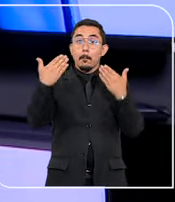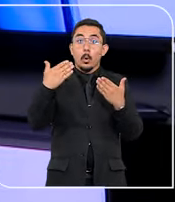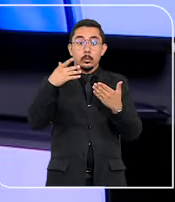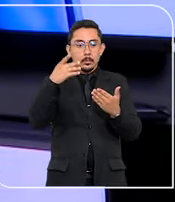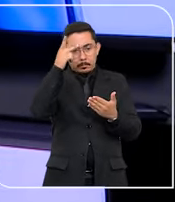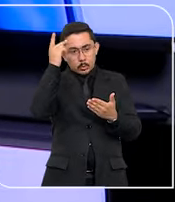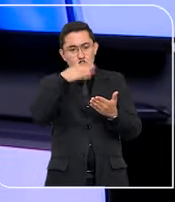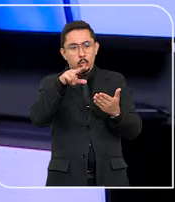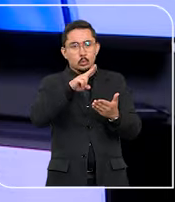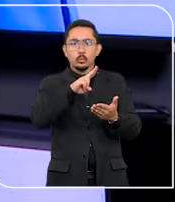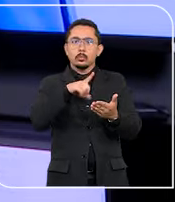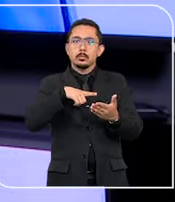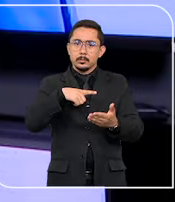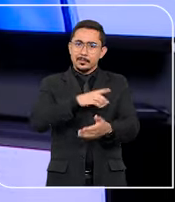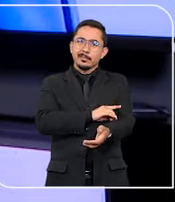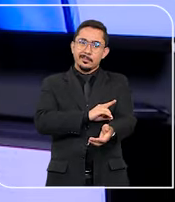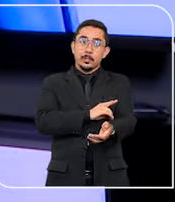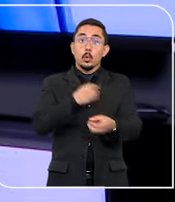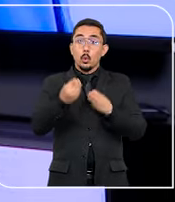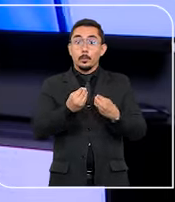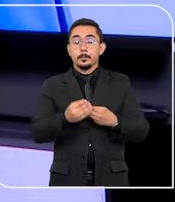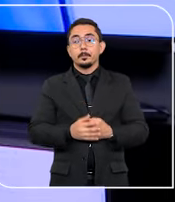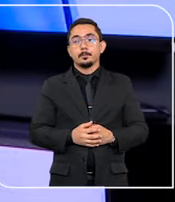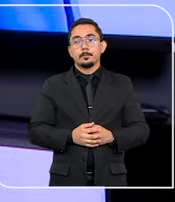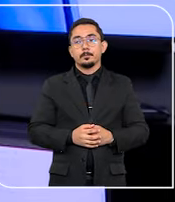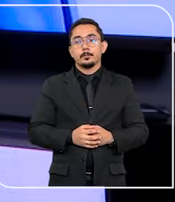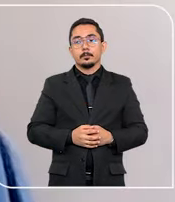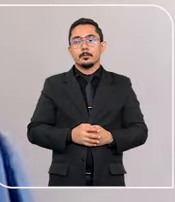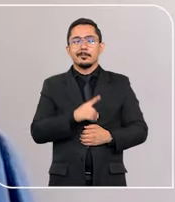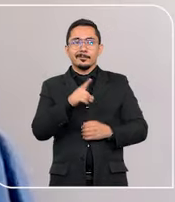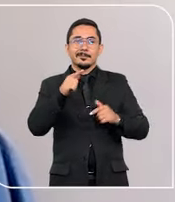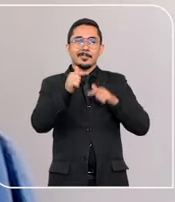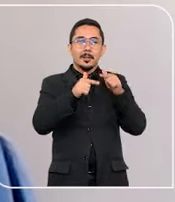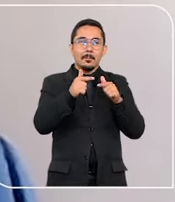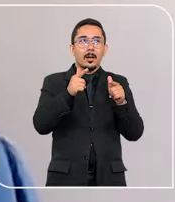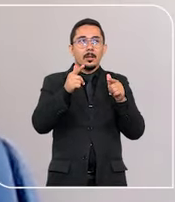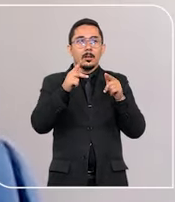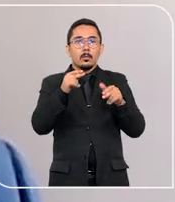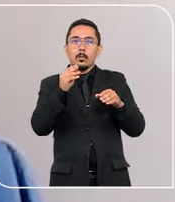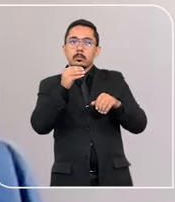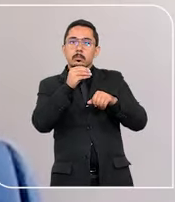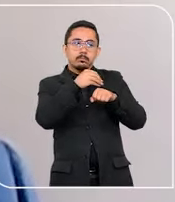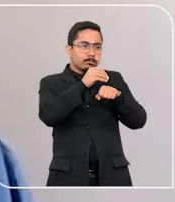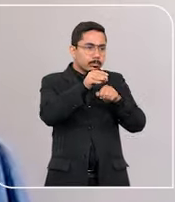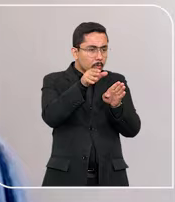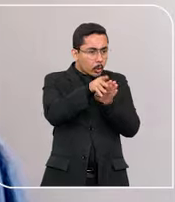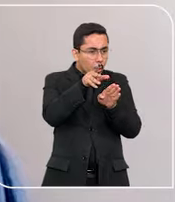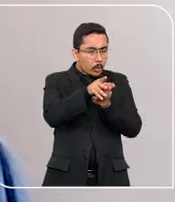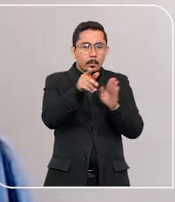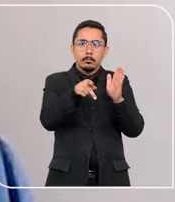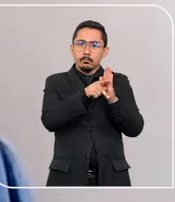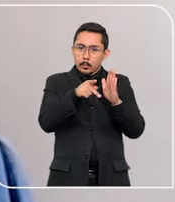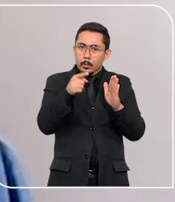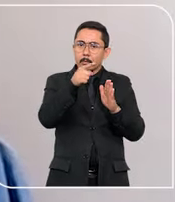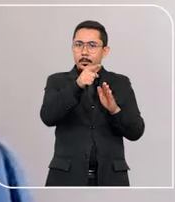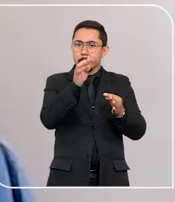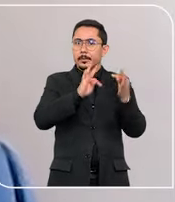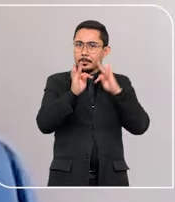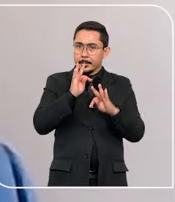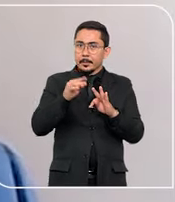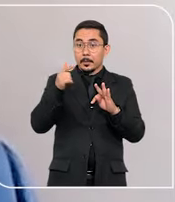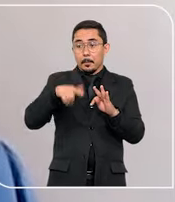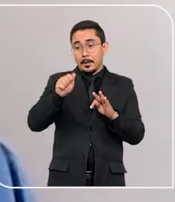representa para as pessoas que vivem com a doença e para a sociedade. Ela trabalha muito com orientação sobre tratamento. Existe uma equipe